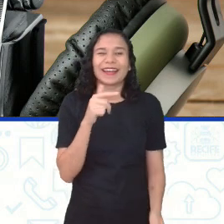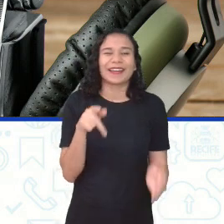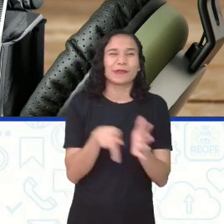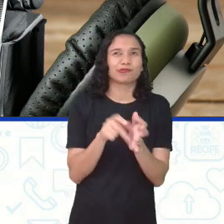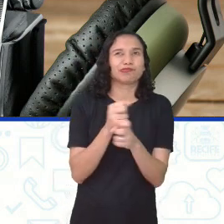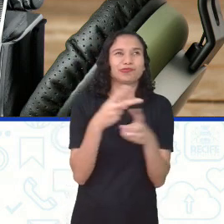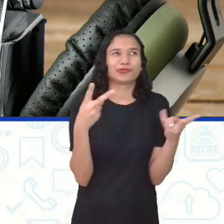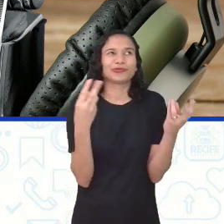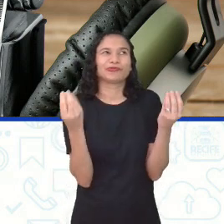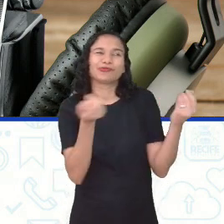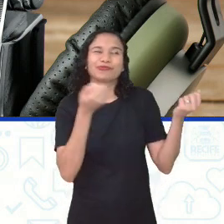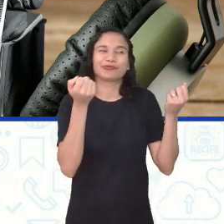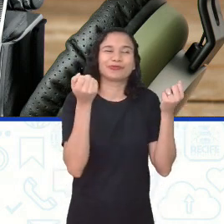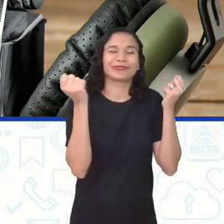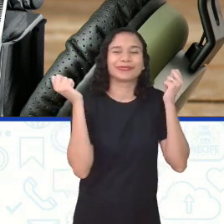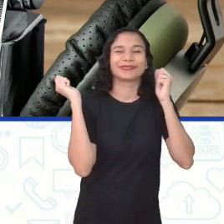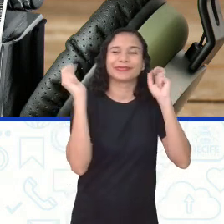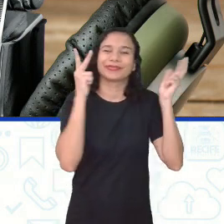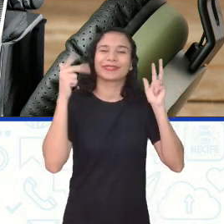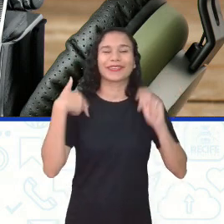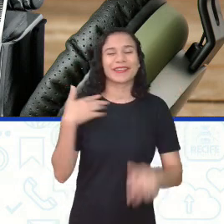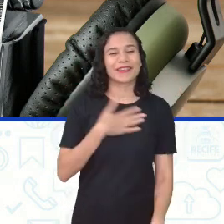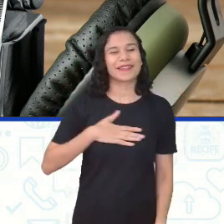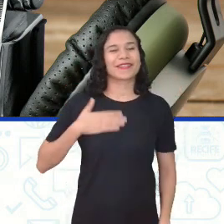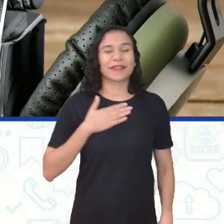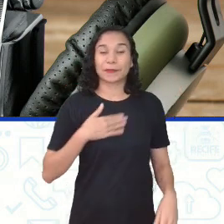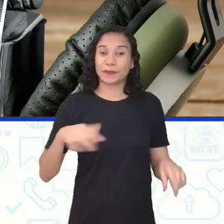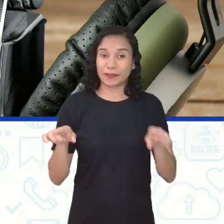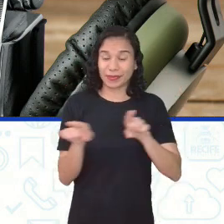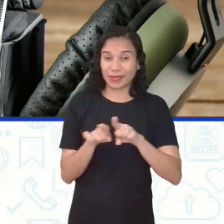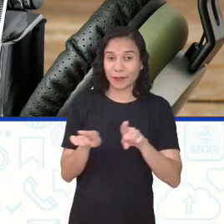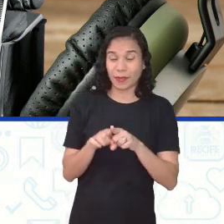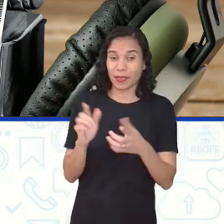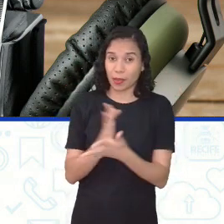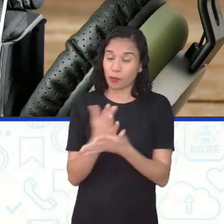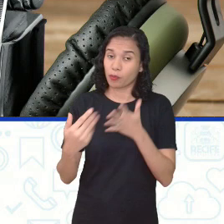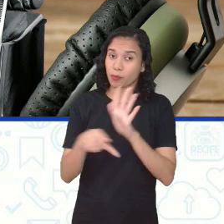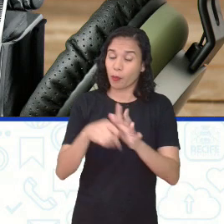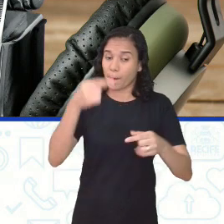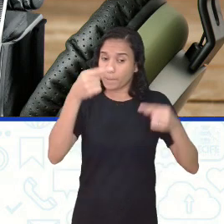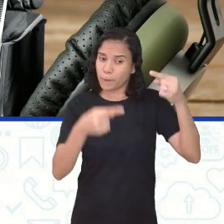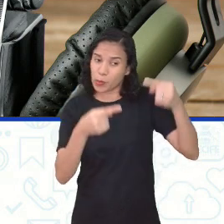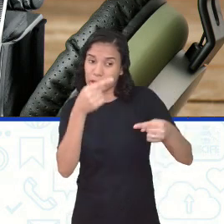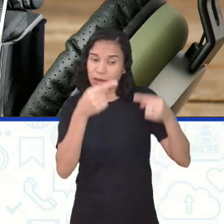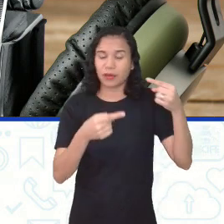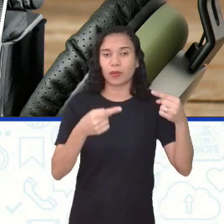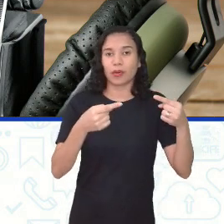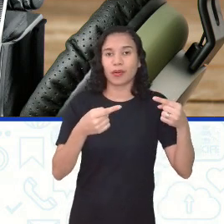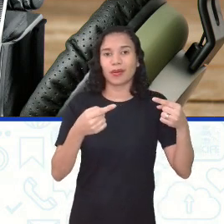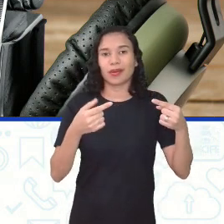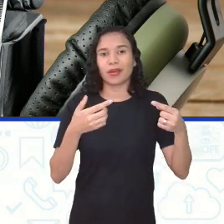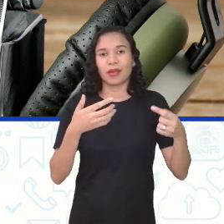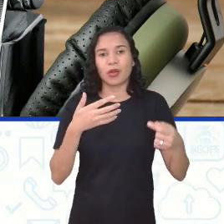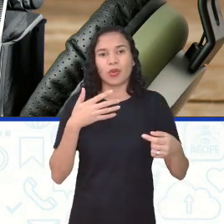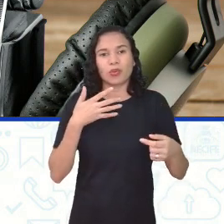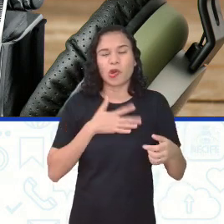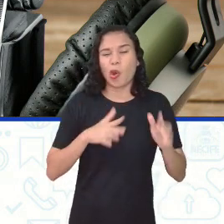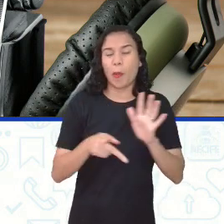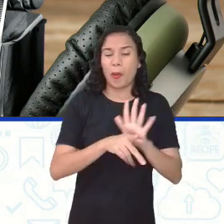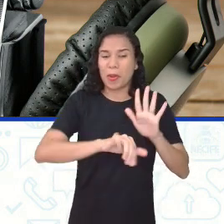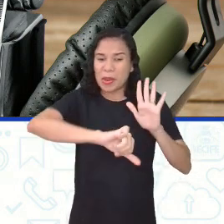presepadas, assim, eu gosto, me divirto. Também gosto de alguns políticos, não somente do podcast do crime,